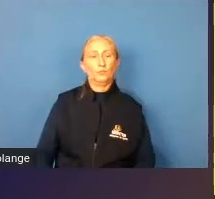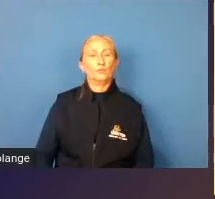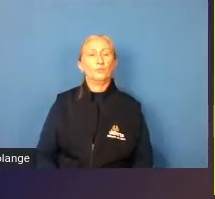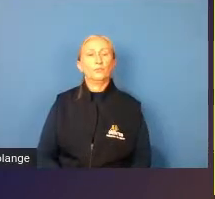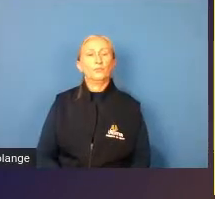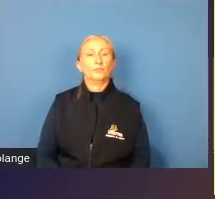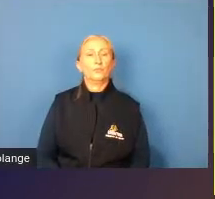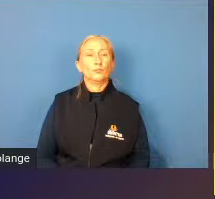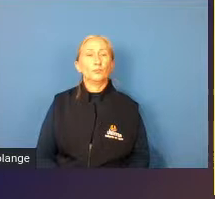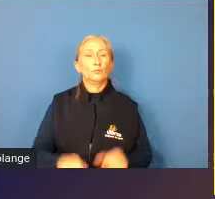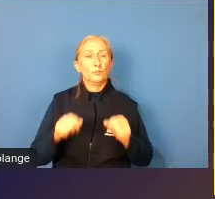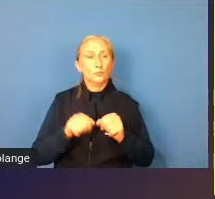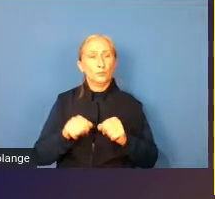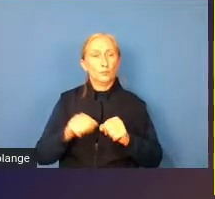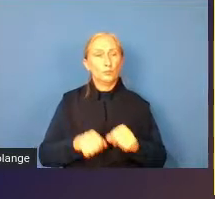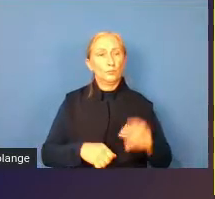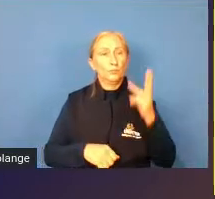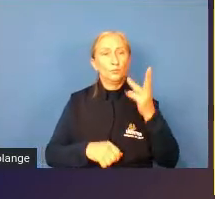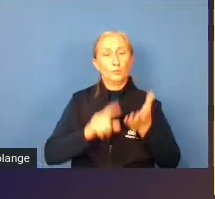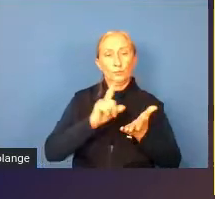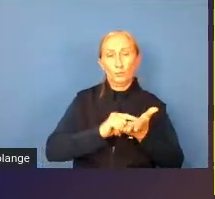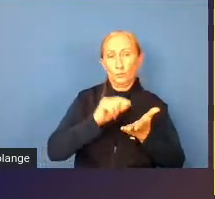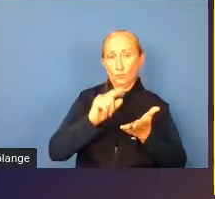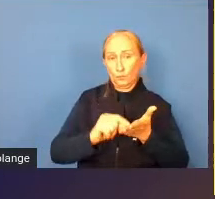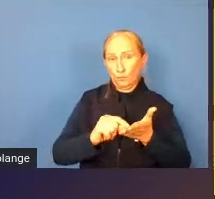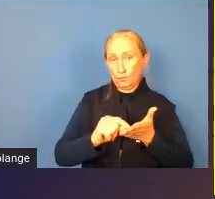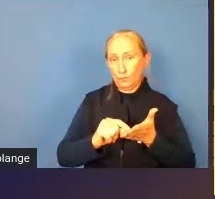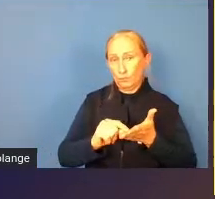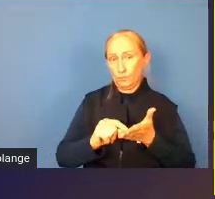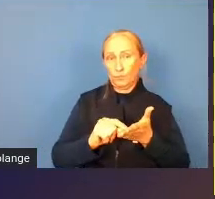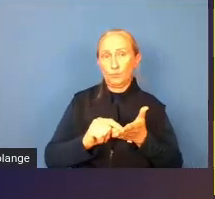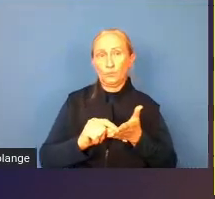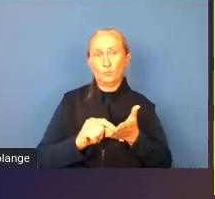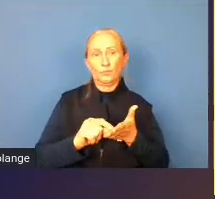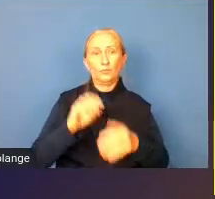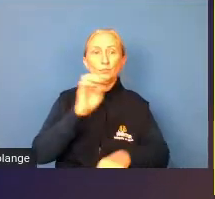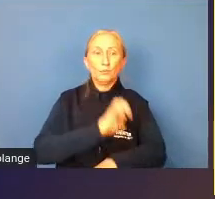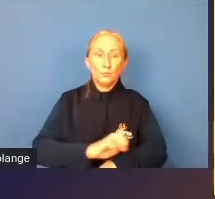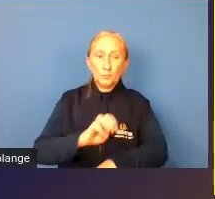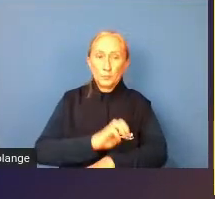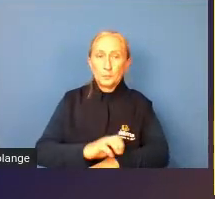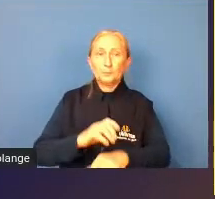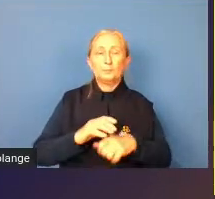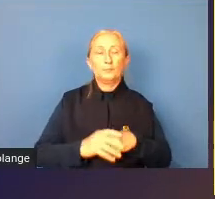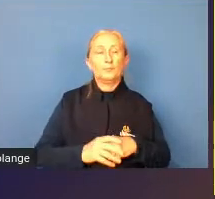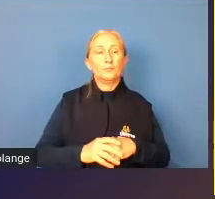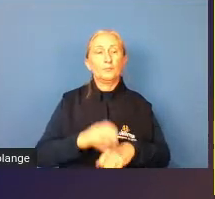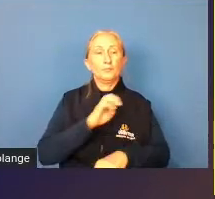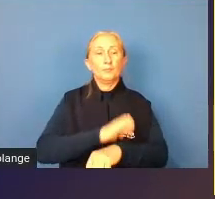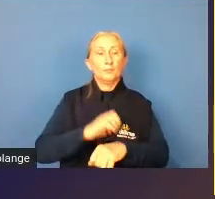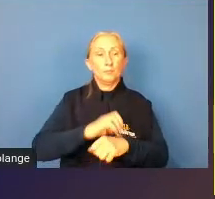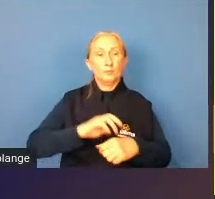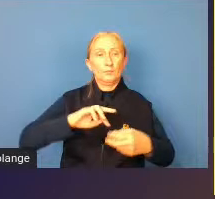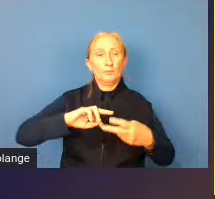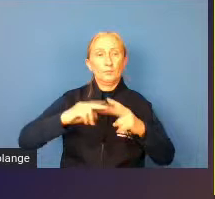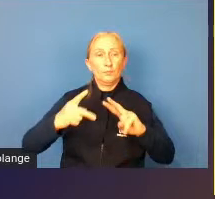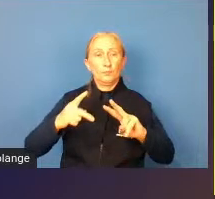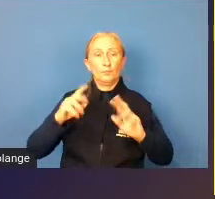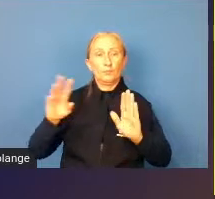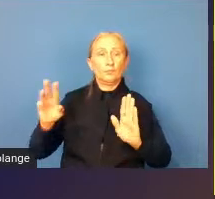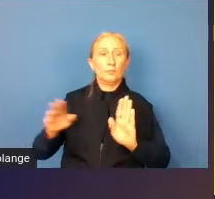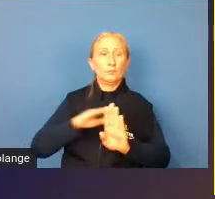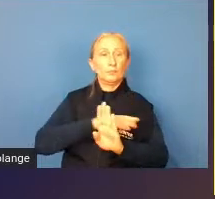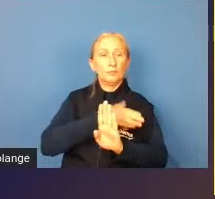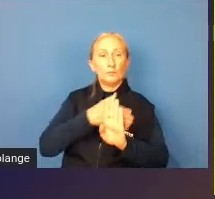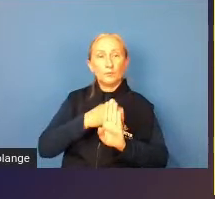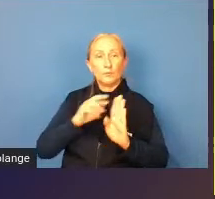eu fiz três artigos científicos para para o estágio estágio híbrido de 2020 né por causa